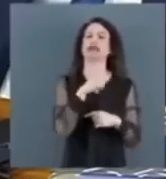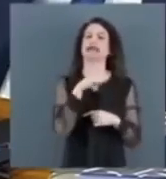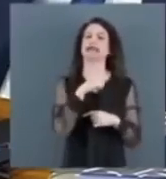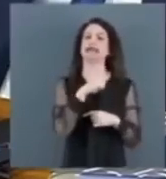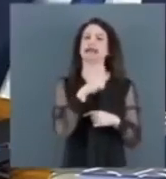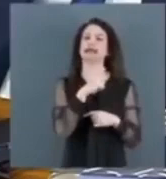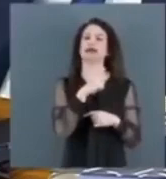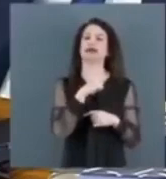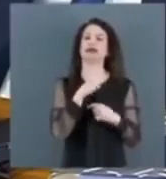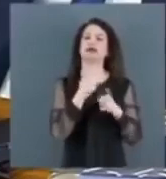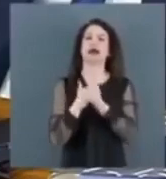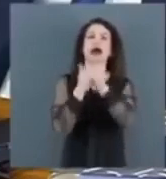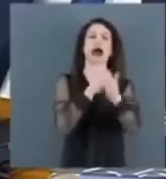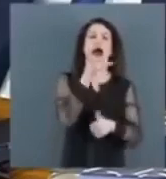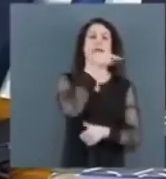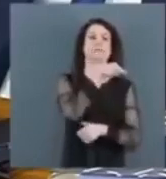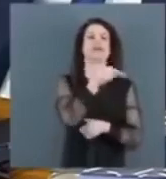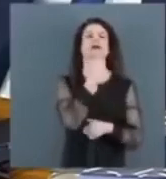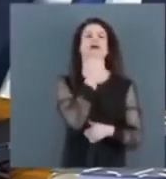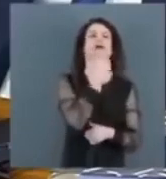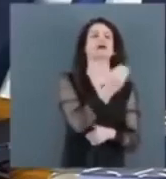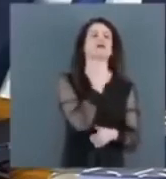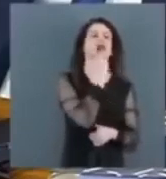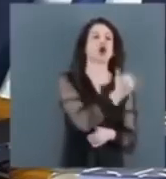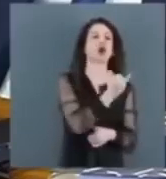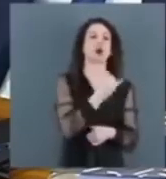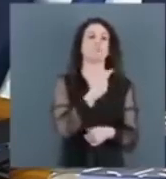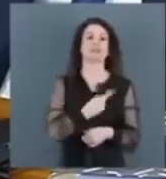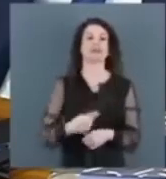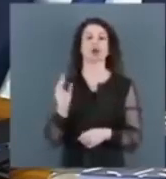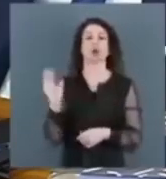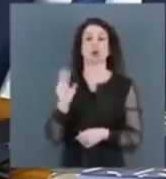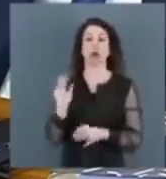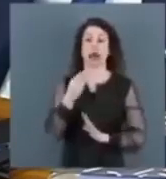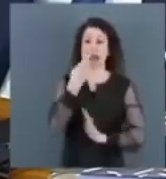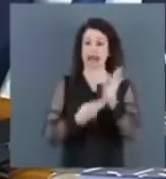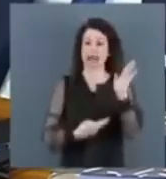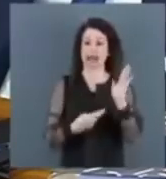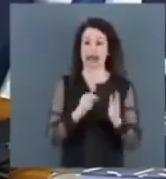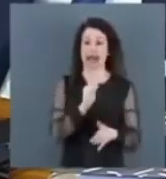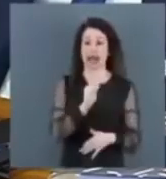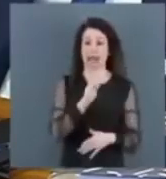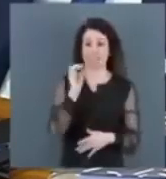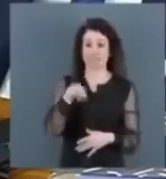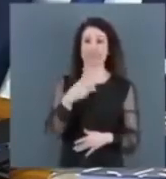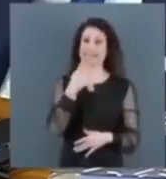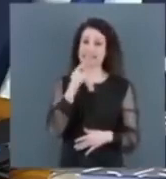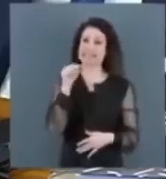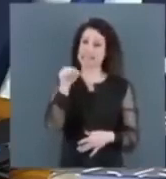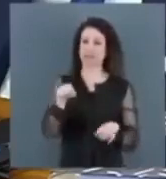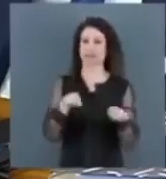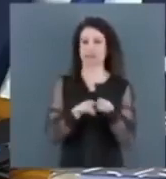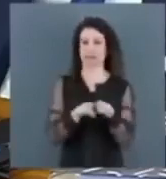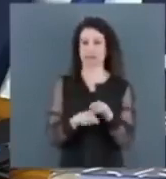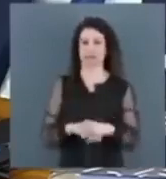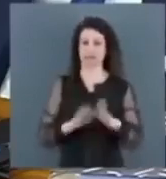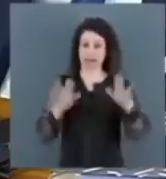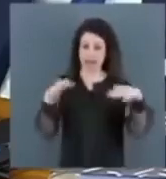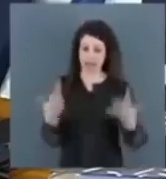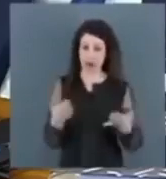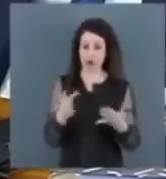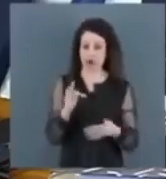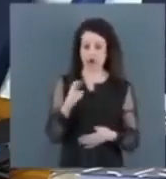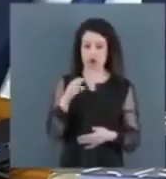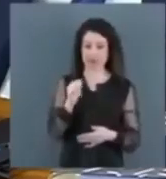presidente Lula sobre tudo que estava acontecendo. E o relatório da Abin cita isso também. Bom, a Força Nacional foi